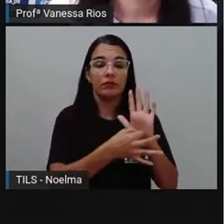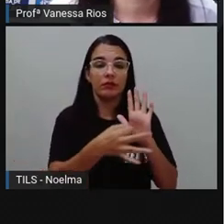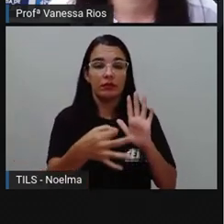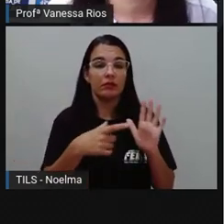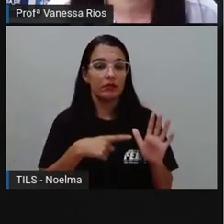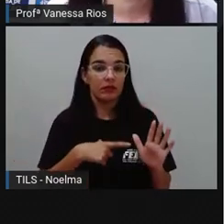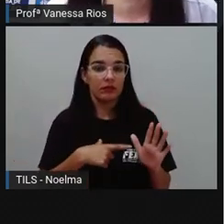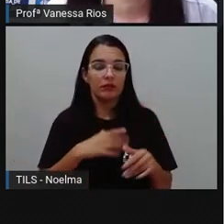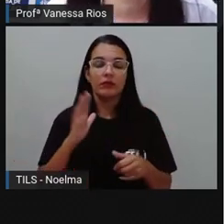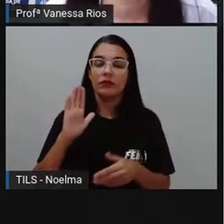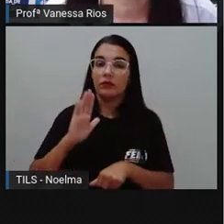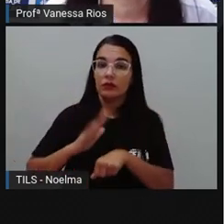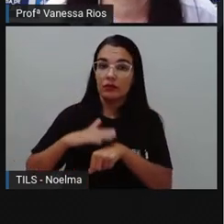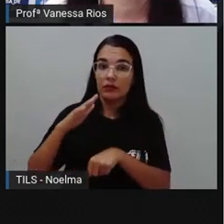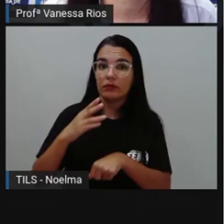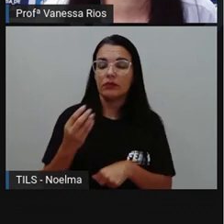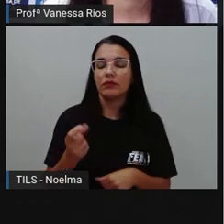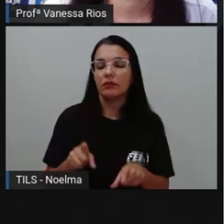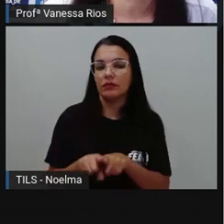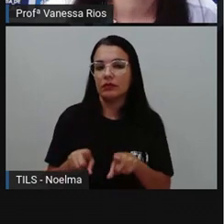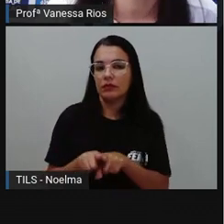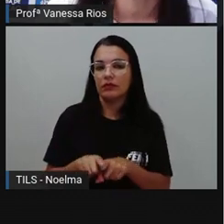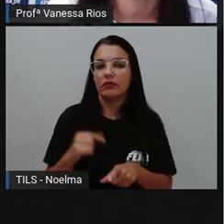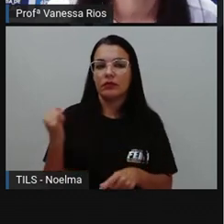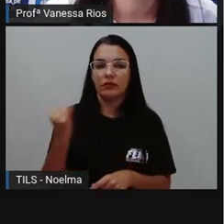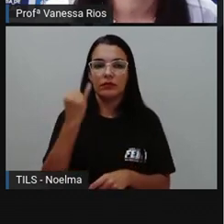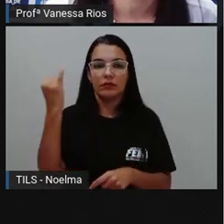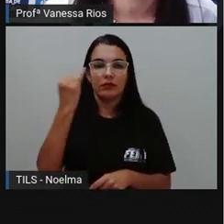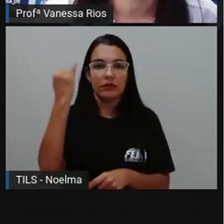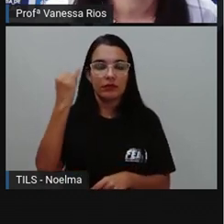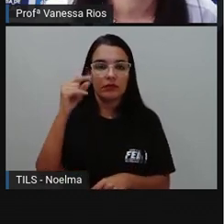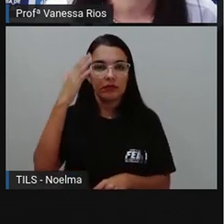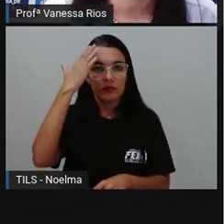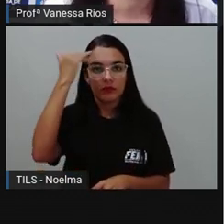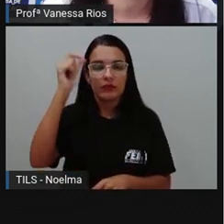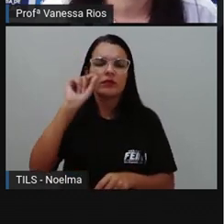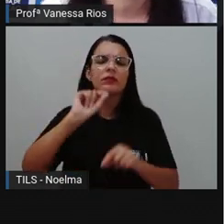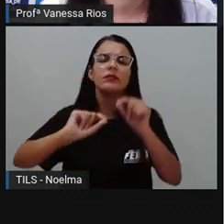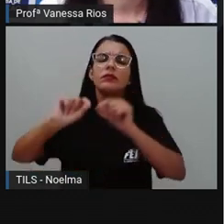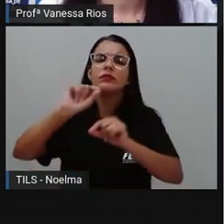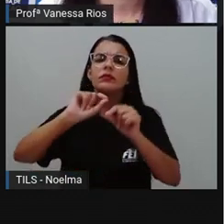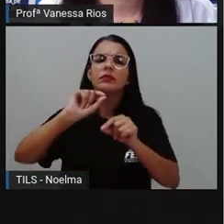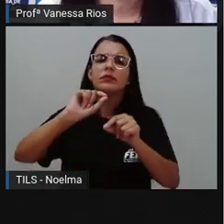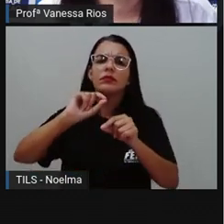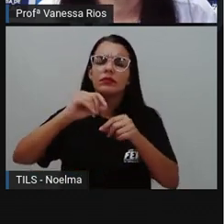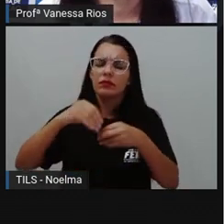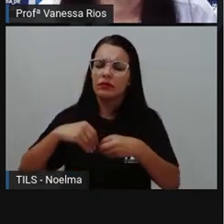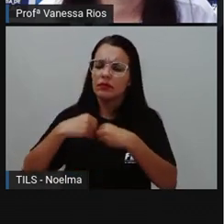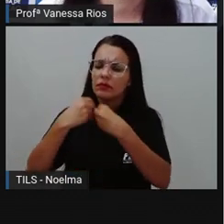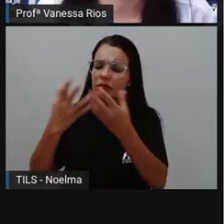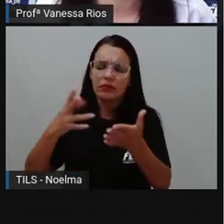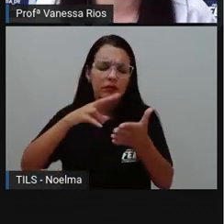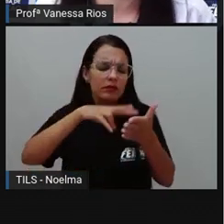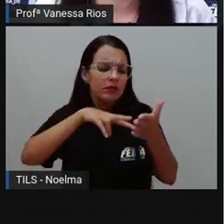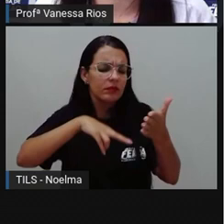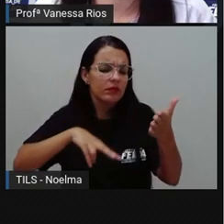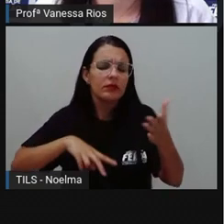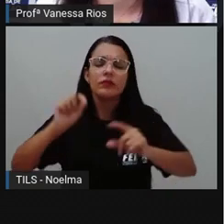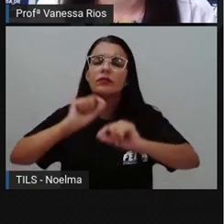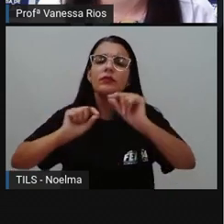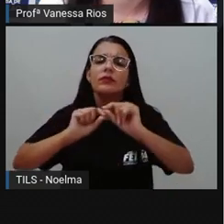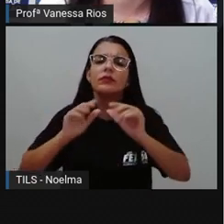É muito importante saber para quem a resenha crítica está sendo produzida. resenha vai